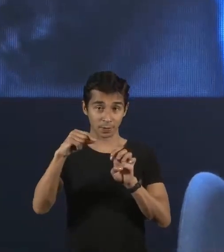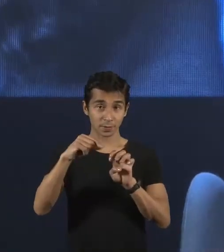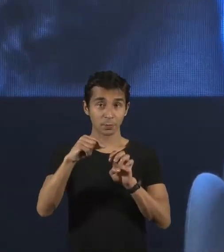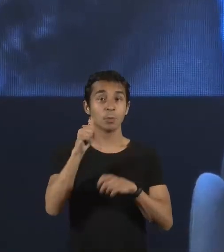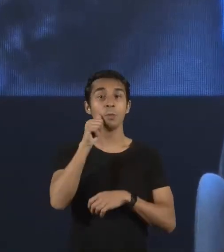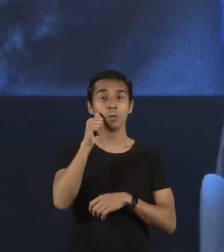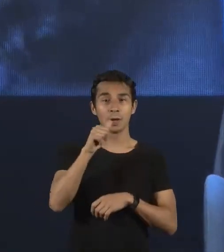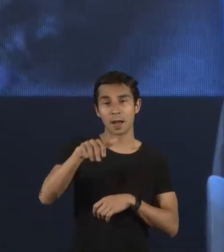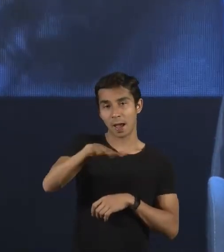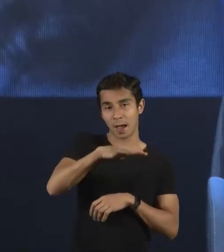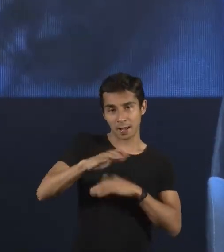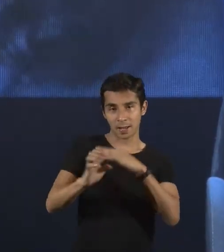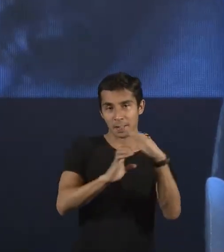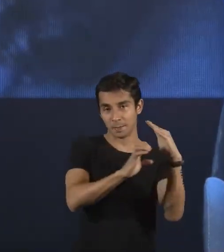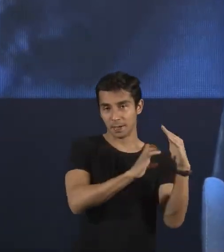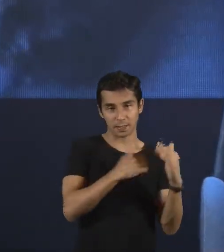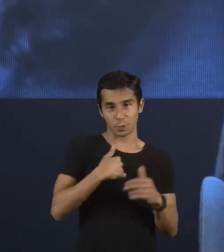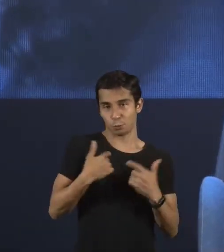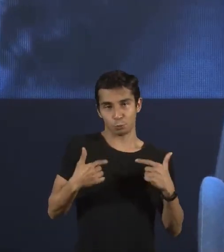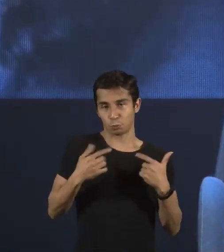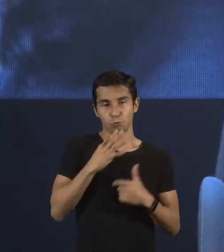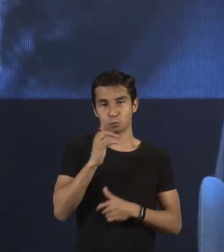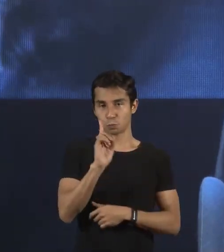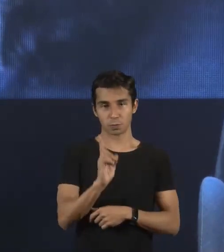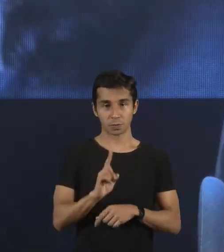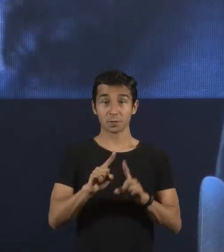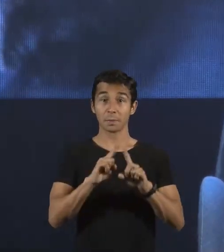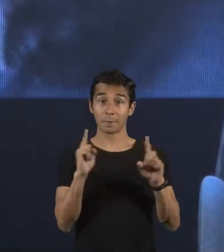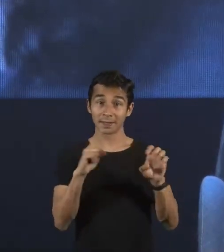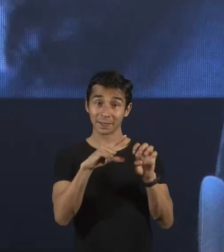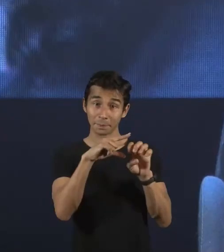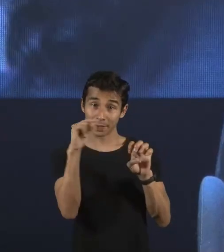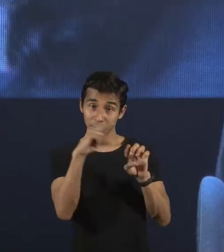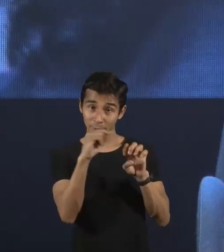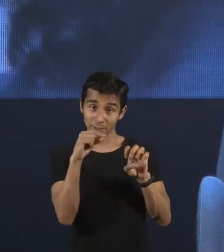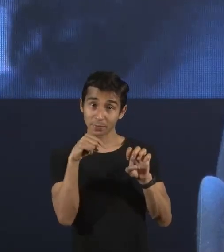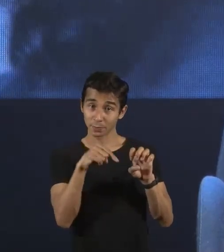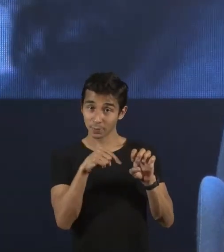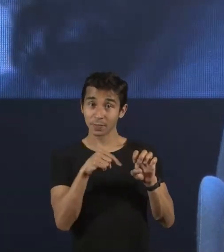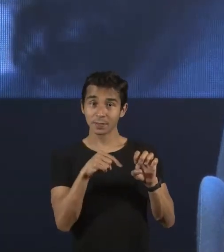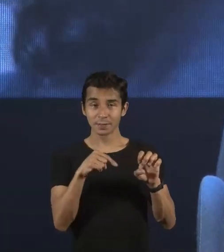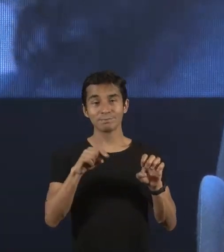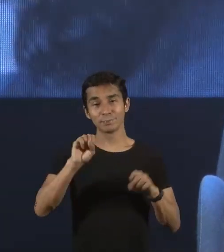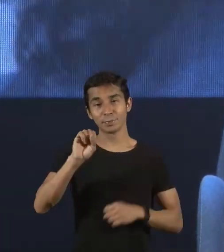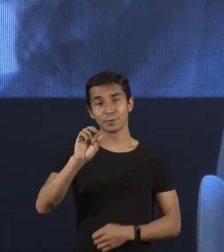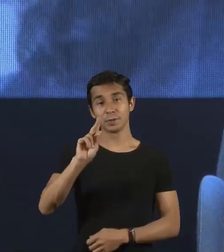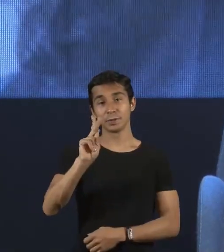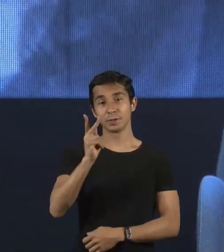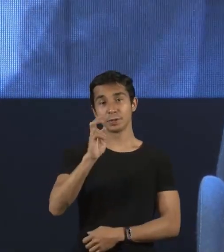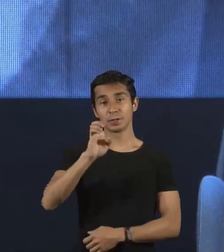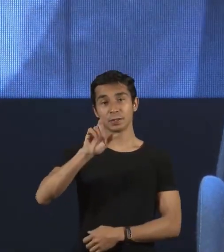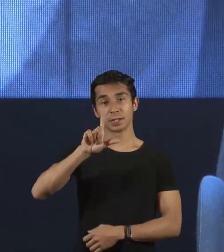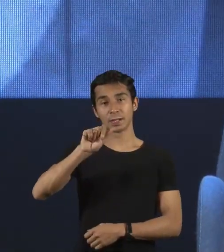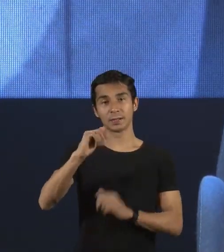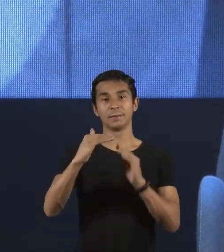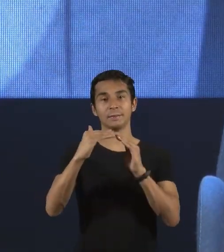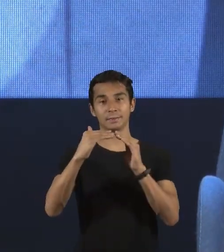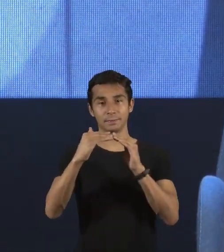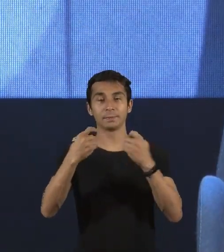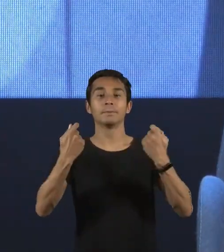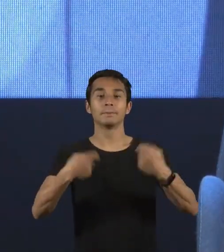corporativo, não é a minha realidade, mas no empreendedorismo, certamente, dialoga com o que a Sheila disse, é oportunidade. Nas